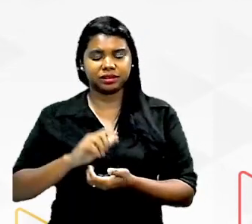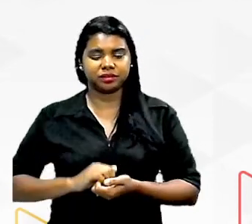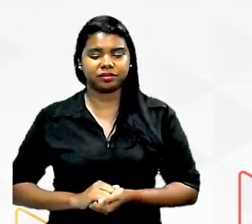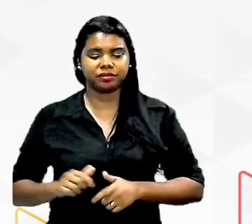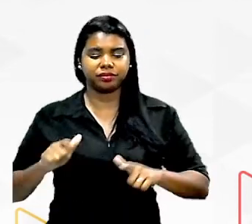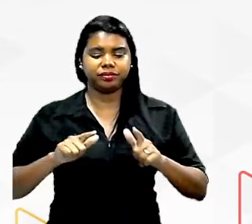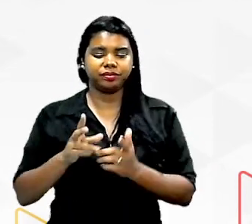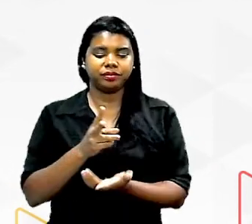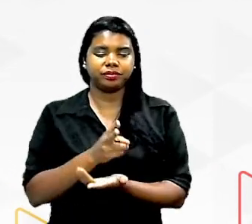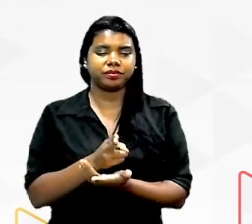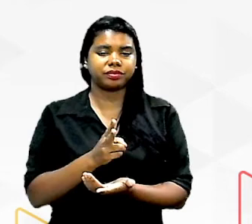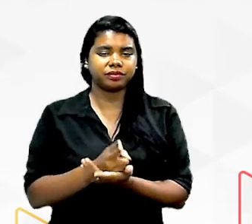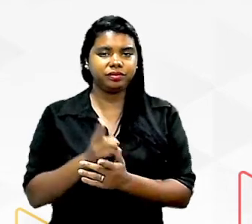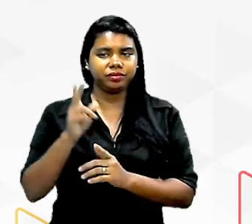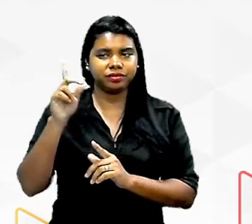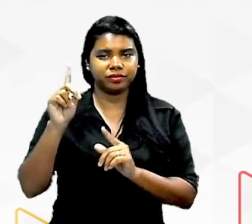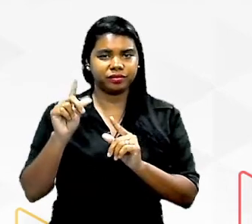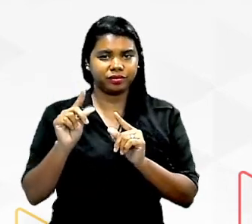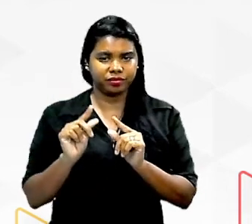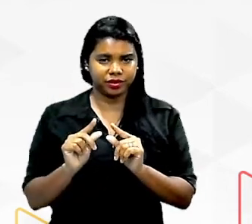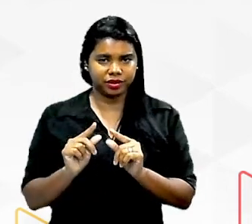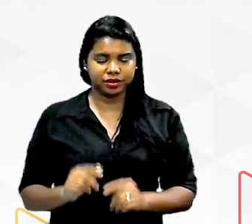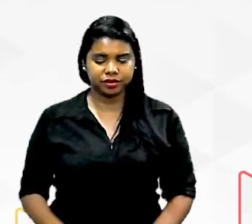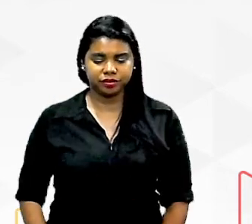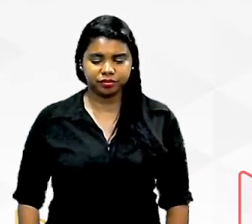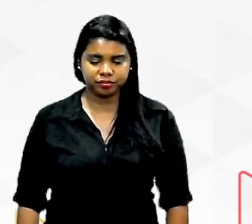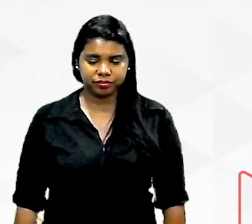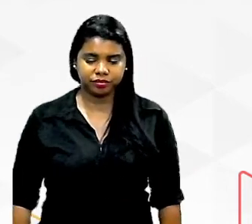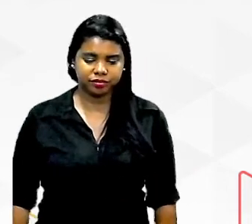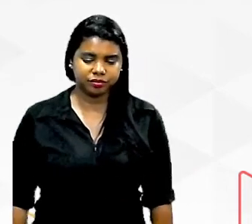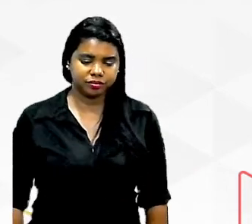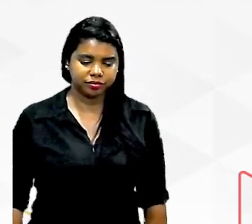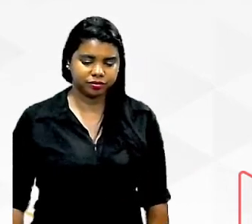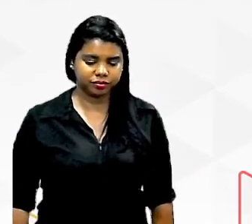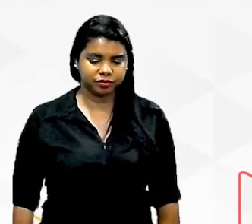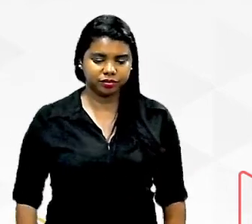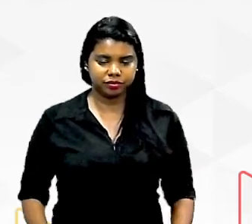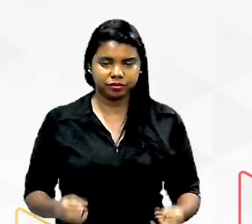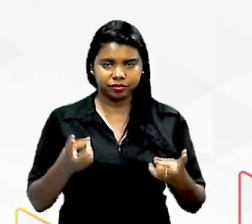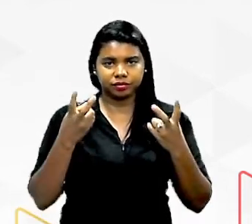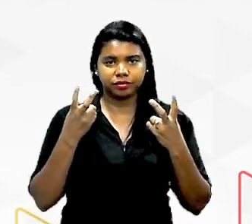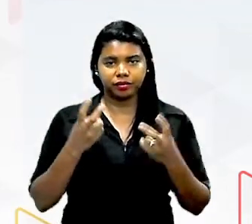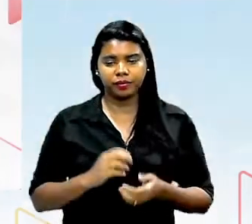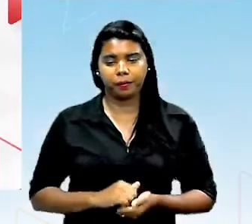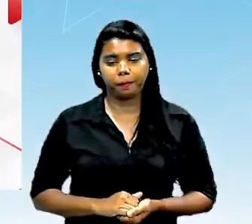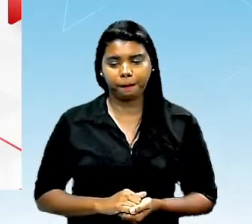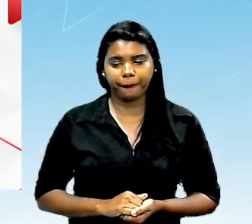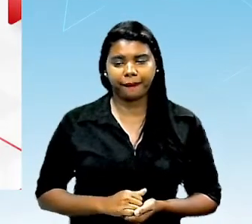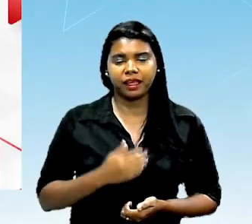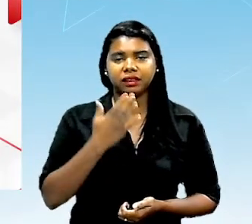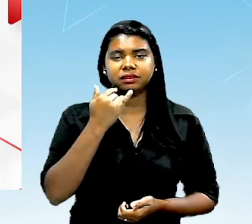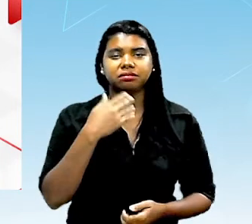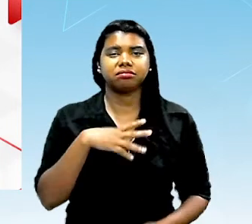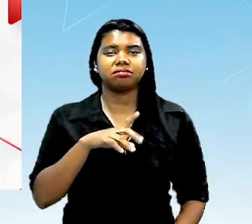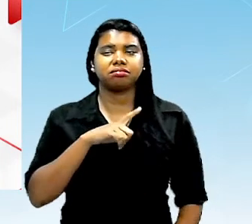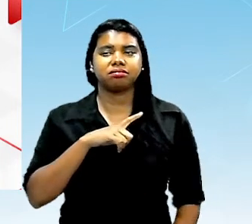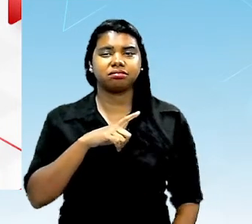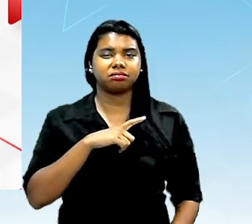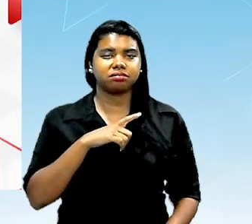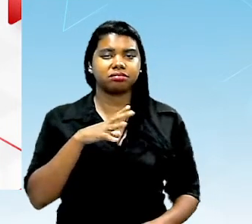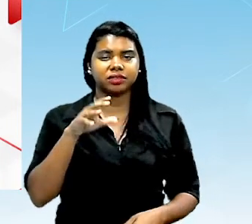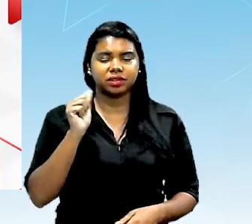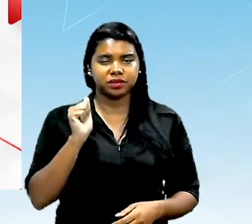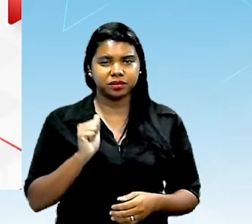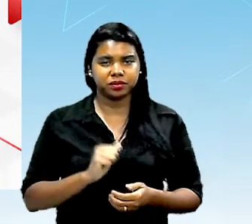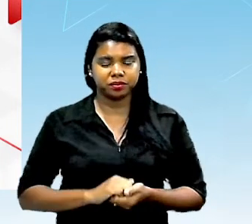sempre para reduzir esse excesso então presta atenção aqui agora comigo quais alimentos eu tenho que consum